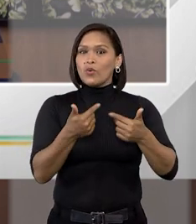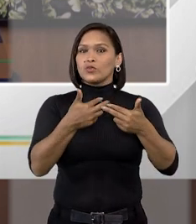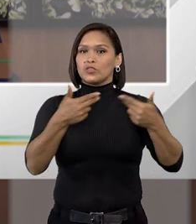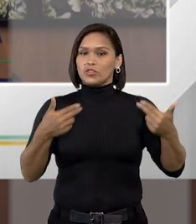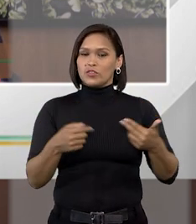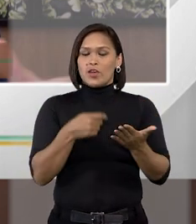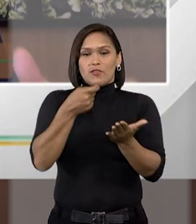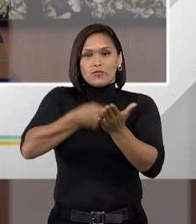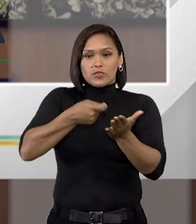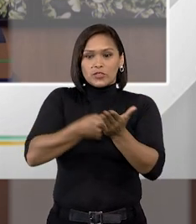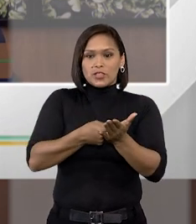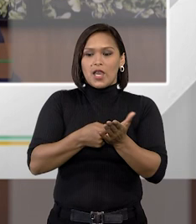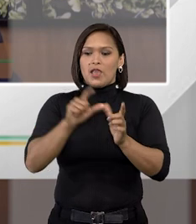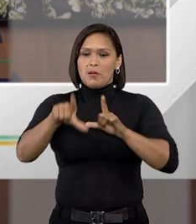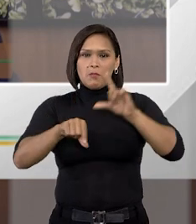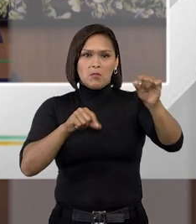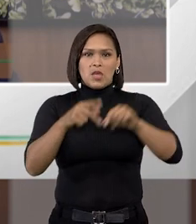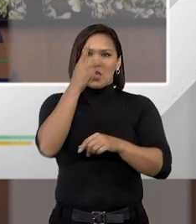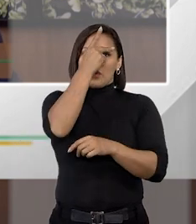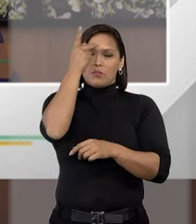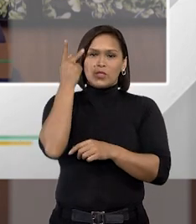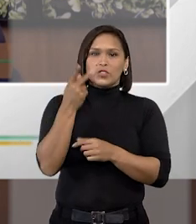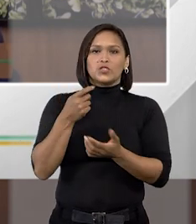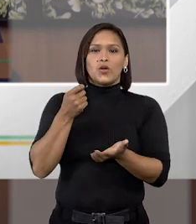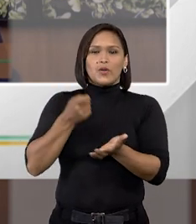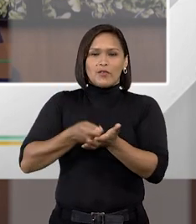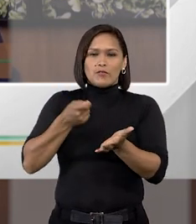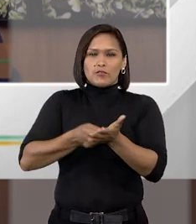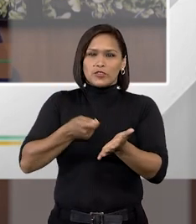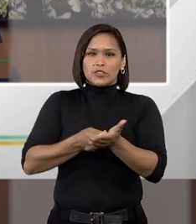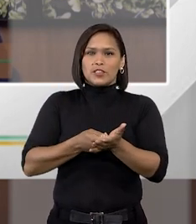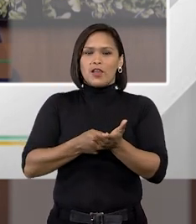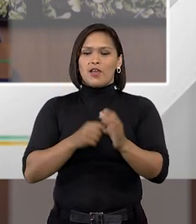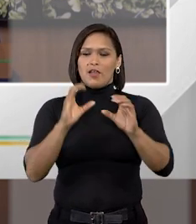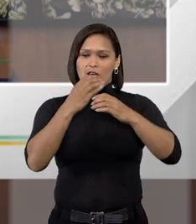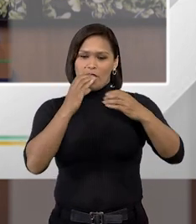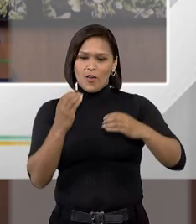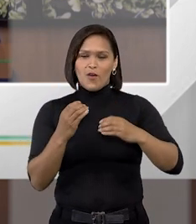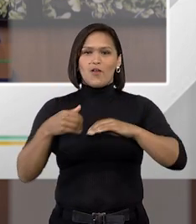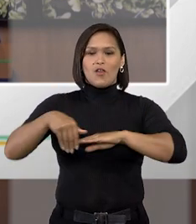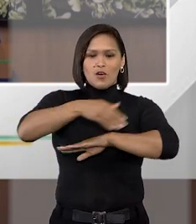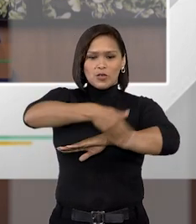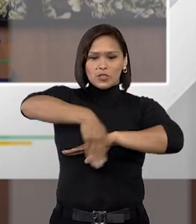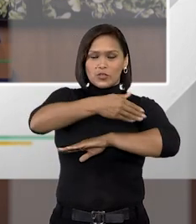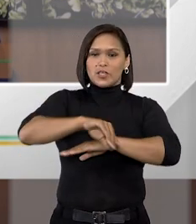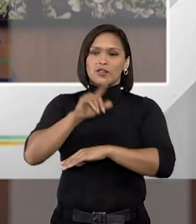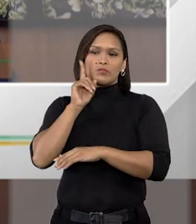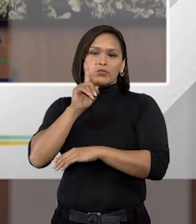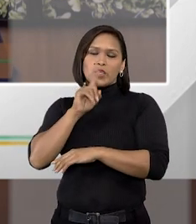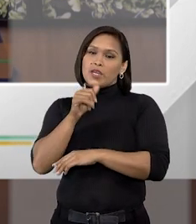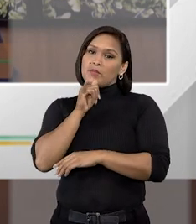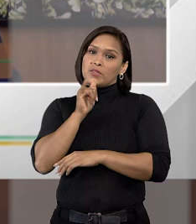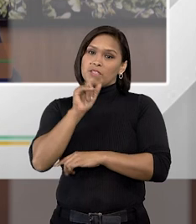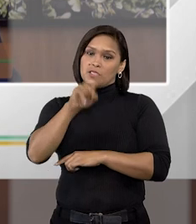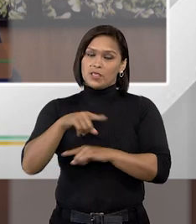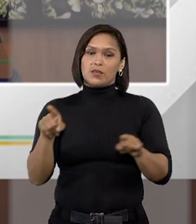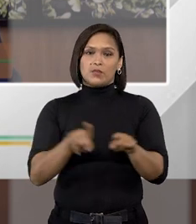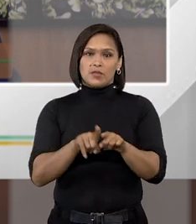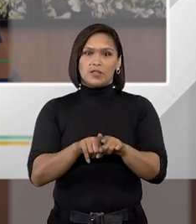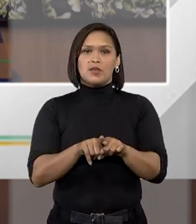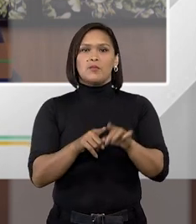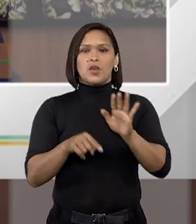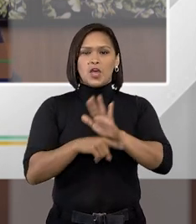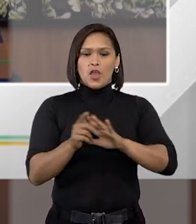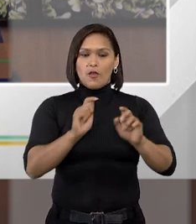é você forçar a pegar aquelas pessoas que eram forçadas a fazer obras de rodovia nos Estados Unidos né? Inclusive